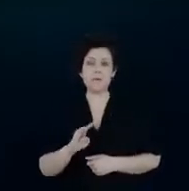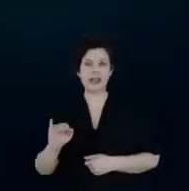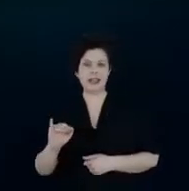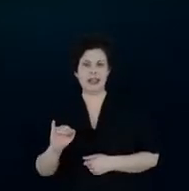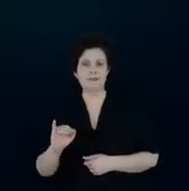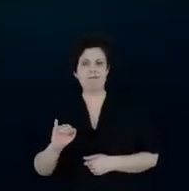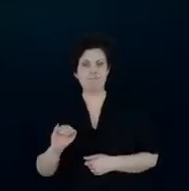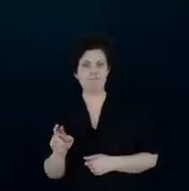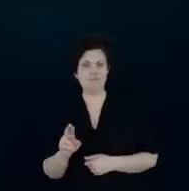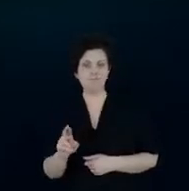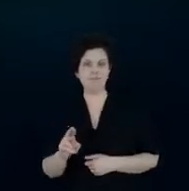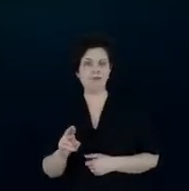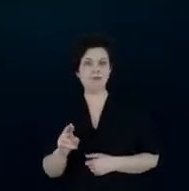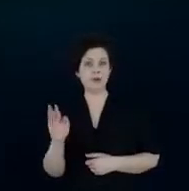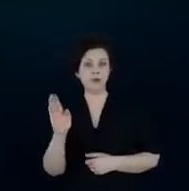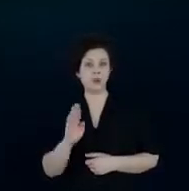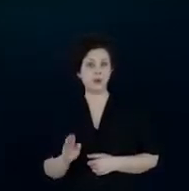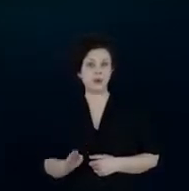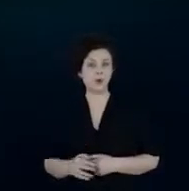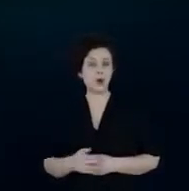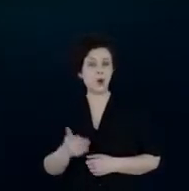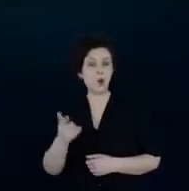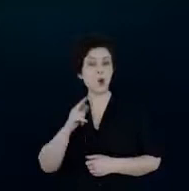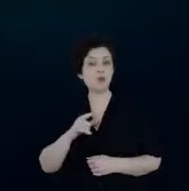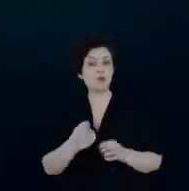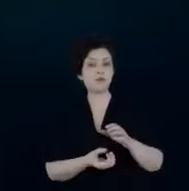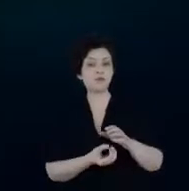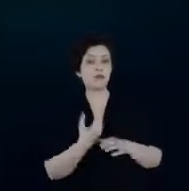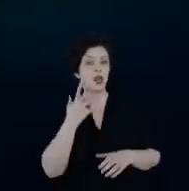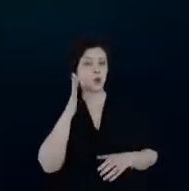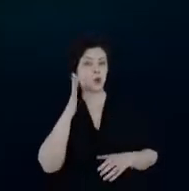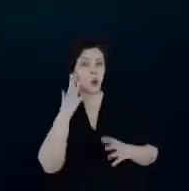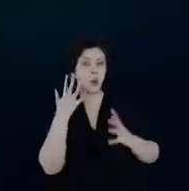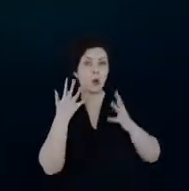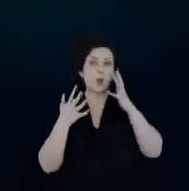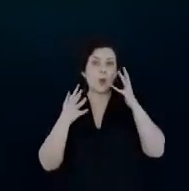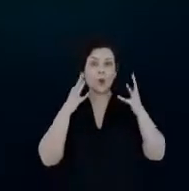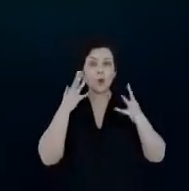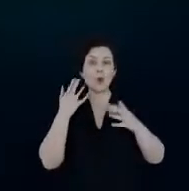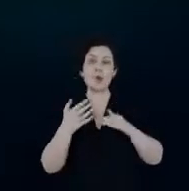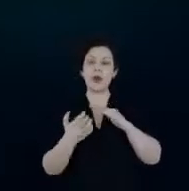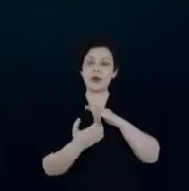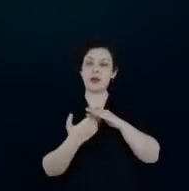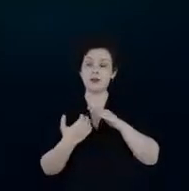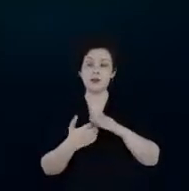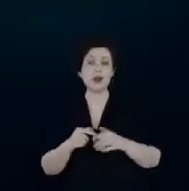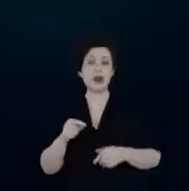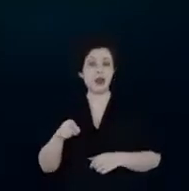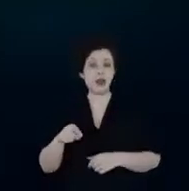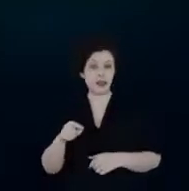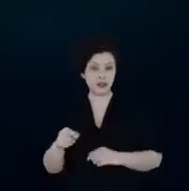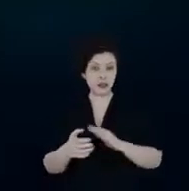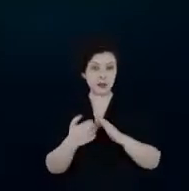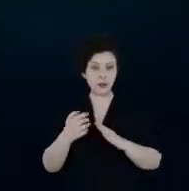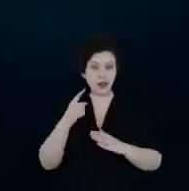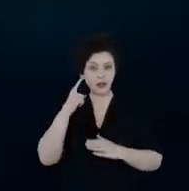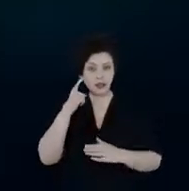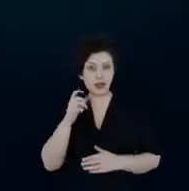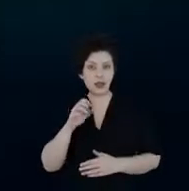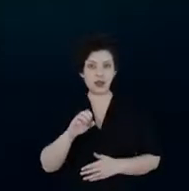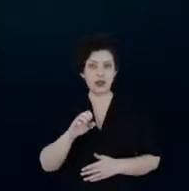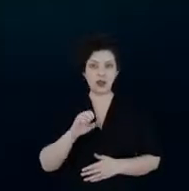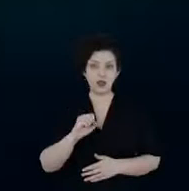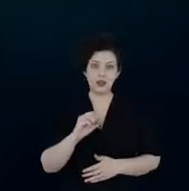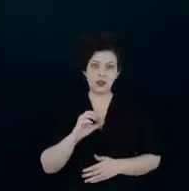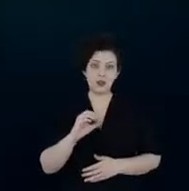e a gente consegue implementar soluções as empresas as ESCOS conseguem implementar soluções muito